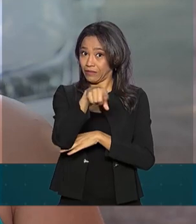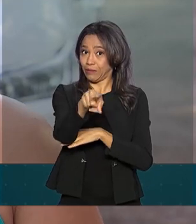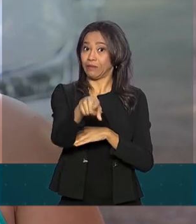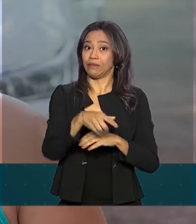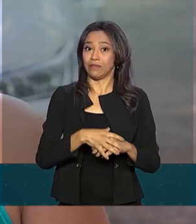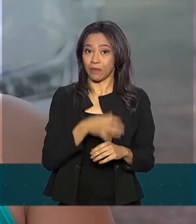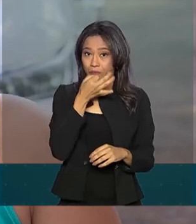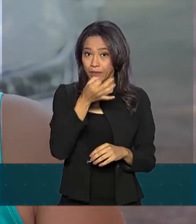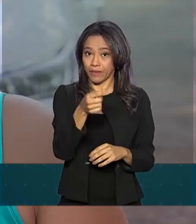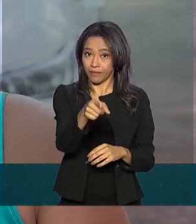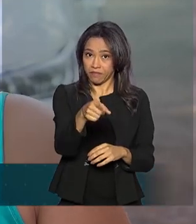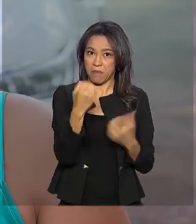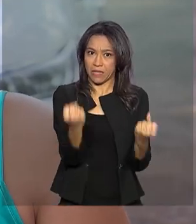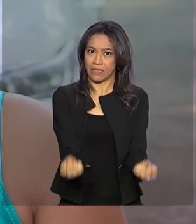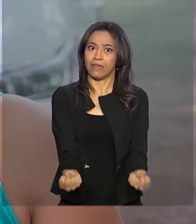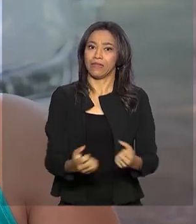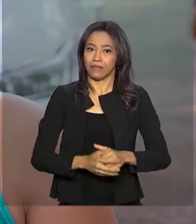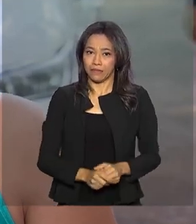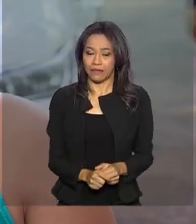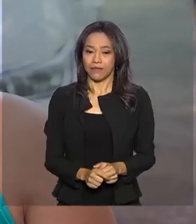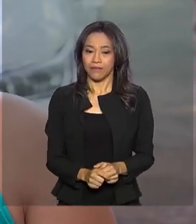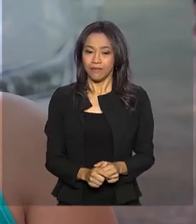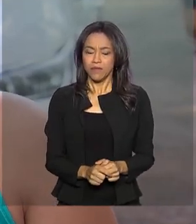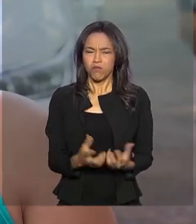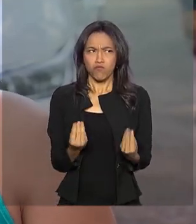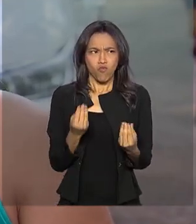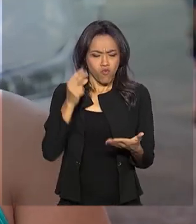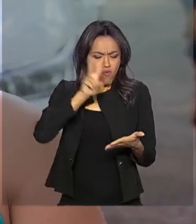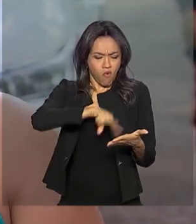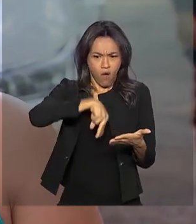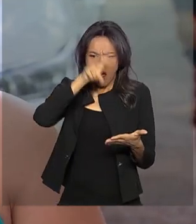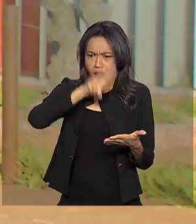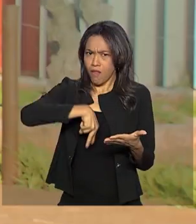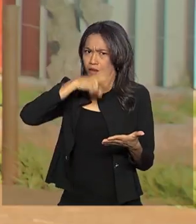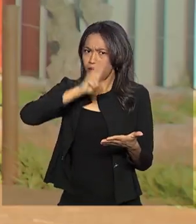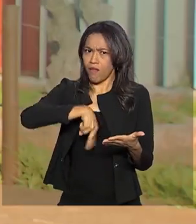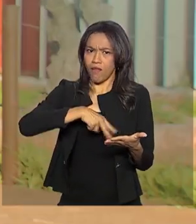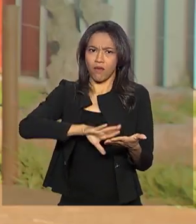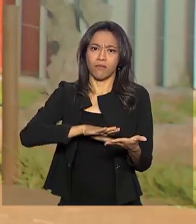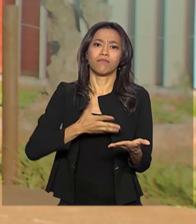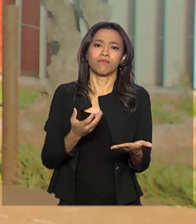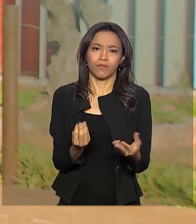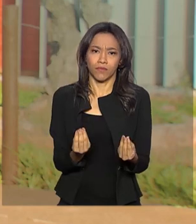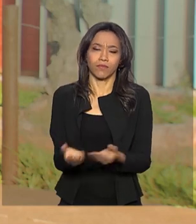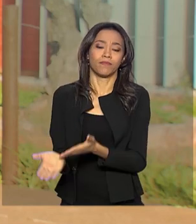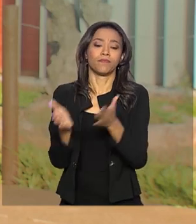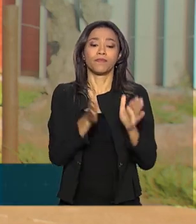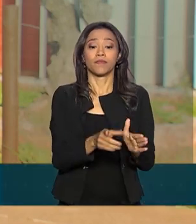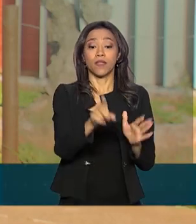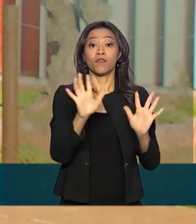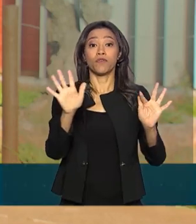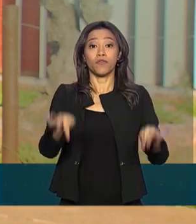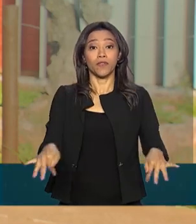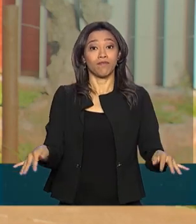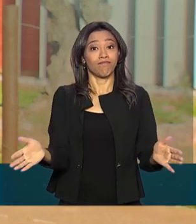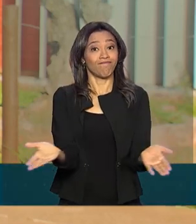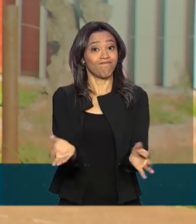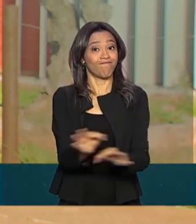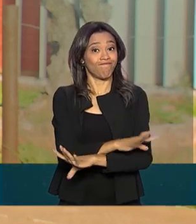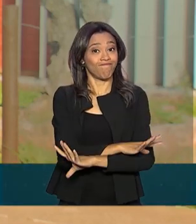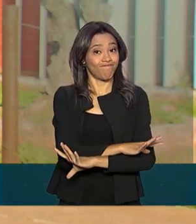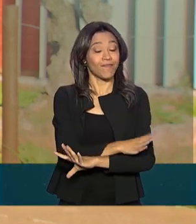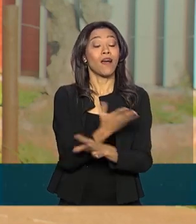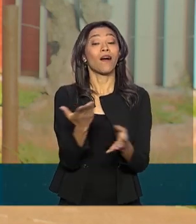pesada. Muita leitura e interpretação. As provas do Enem terminaram. Agora fica a